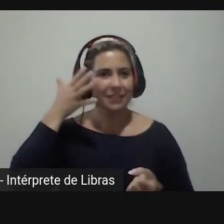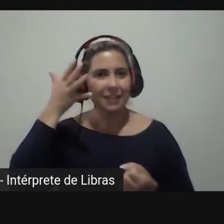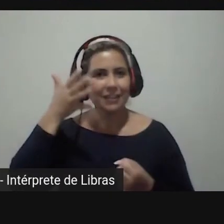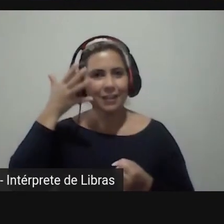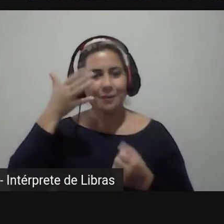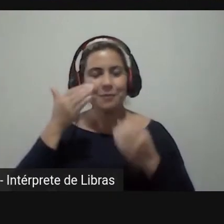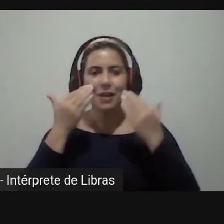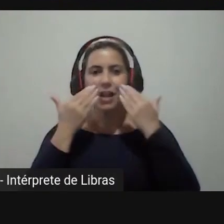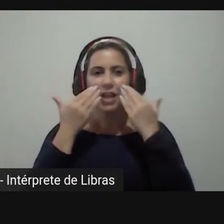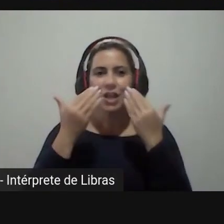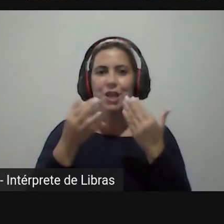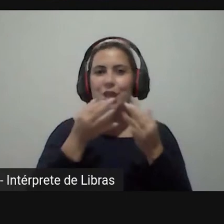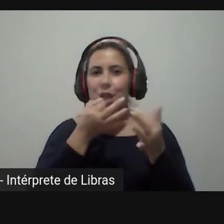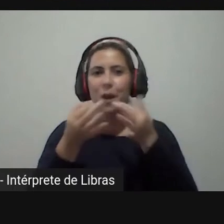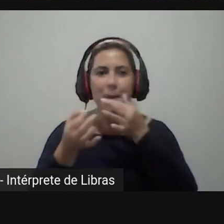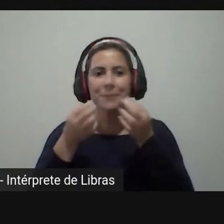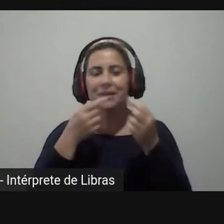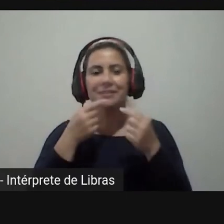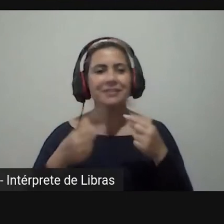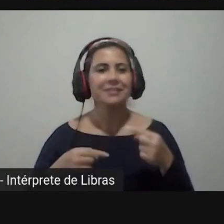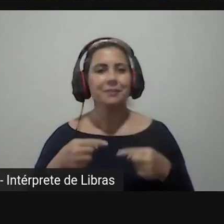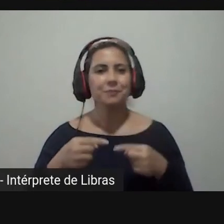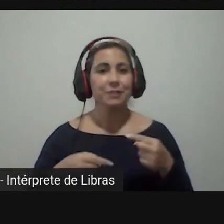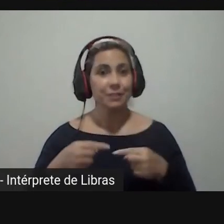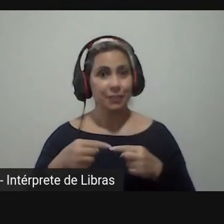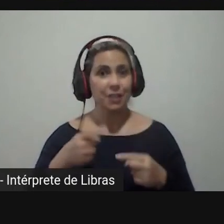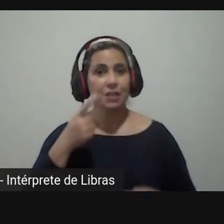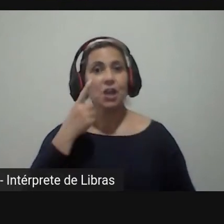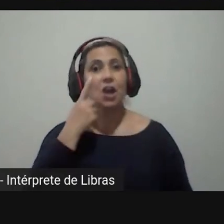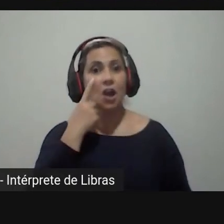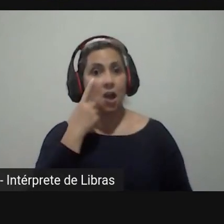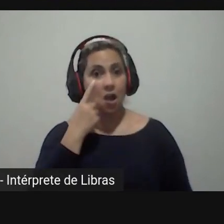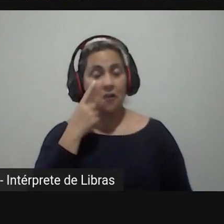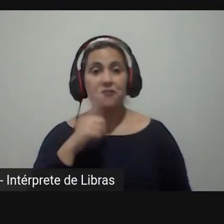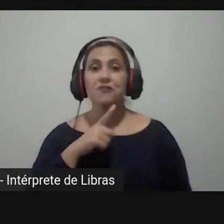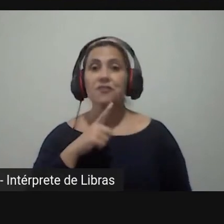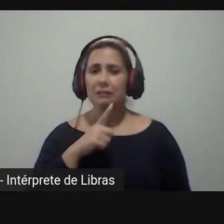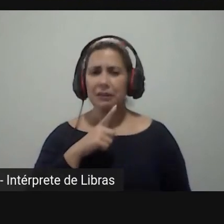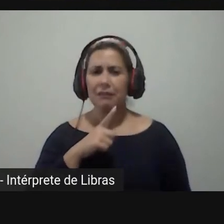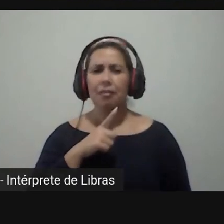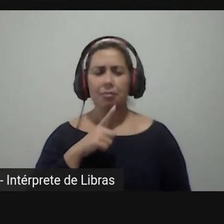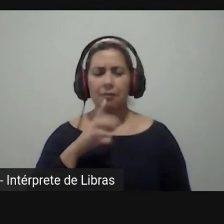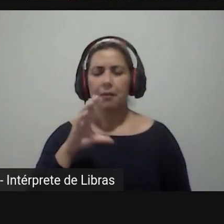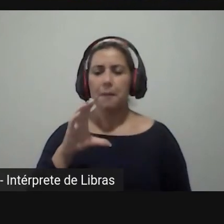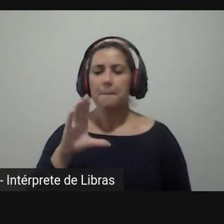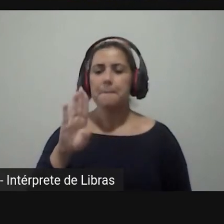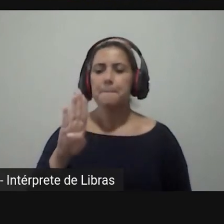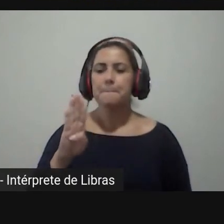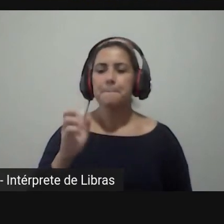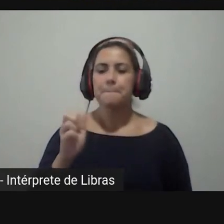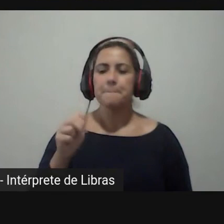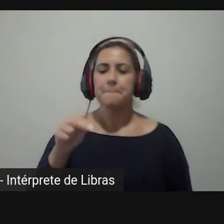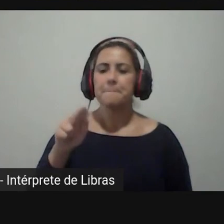expormos as ideias de debatermos a gente vê que o banco de ideias foi um assunto